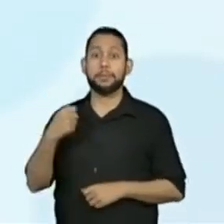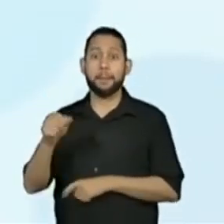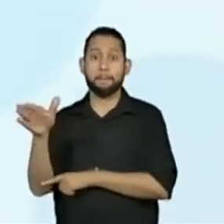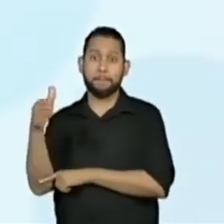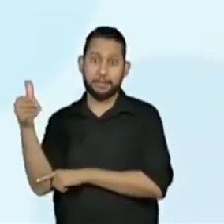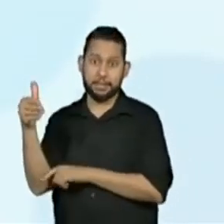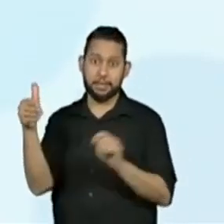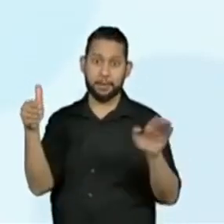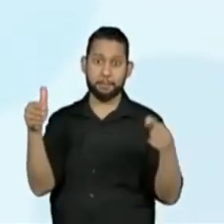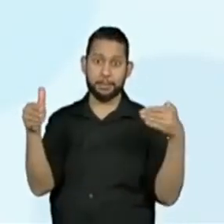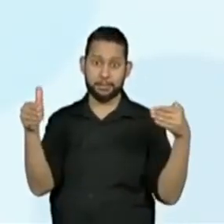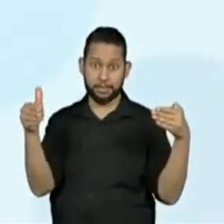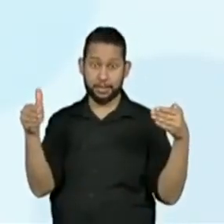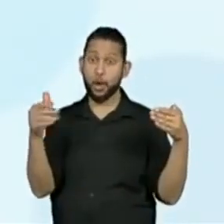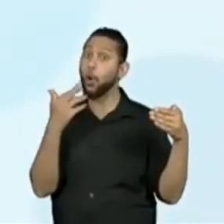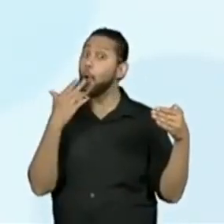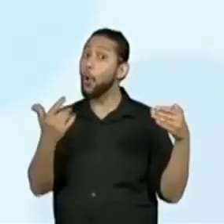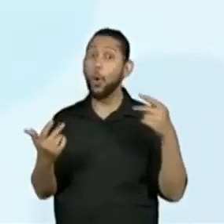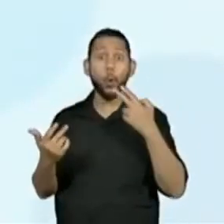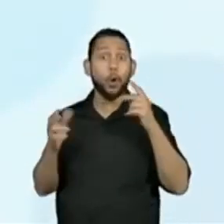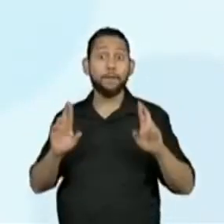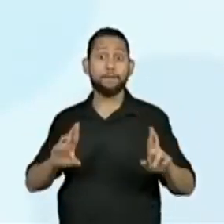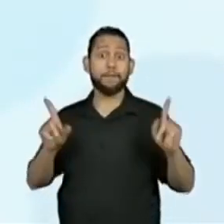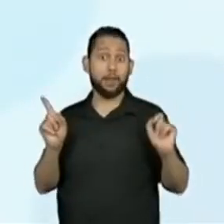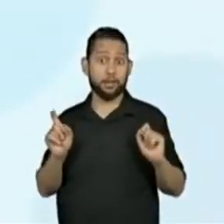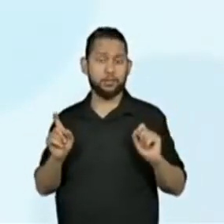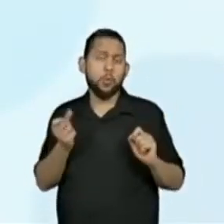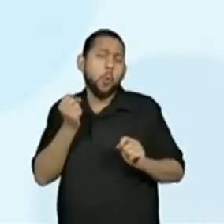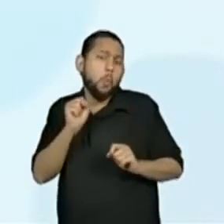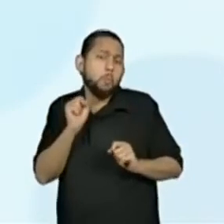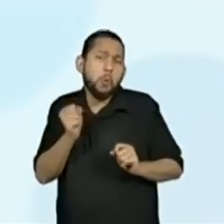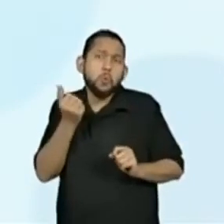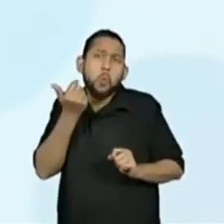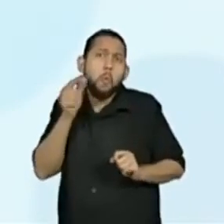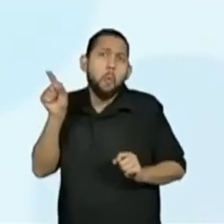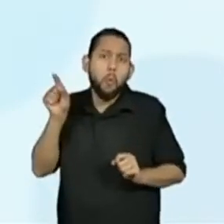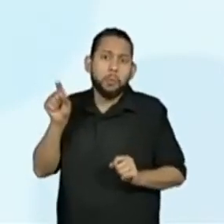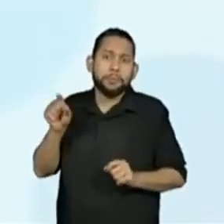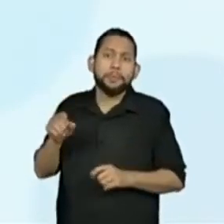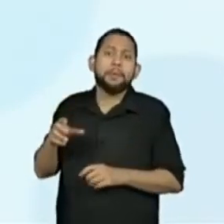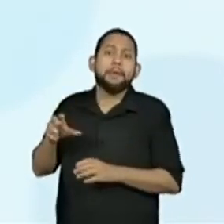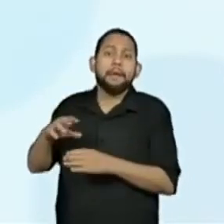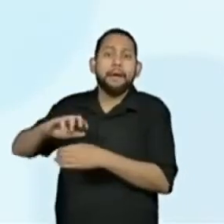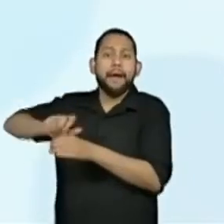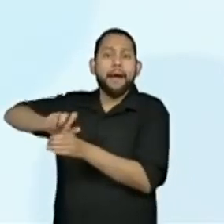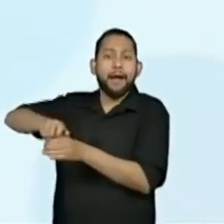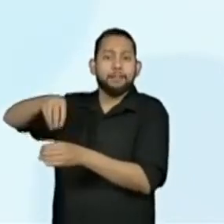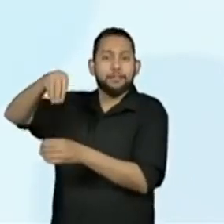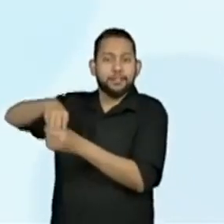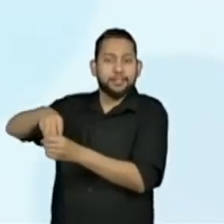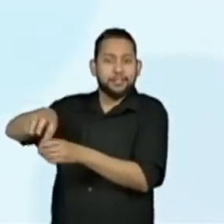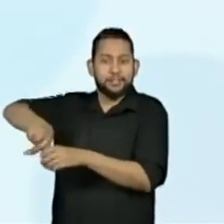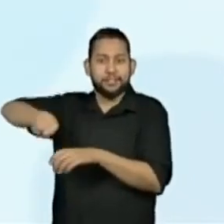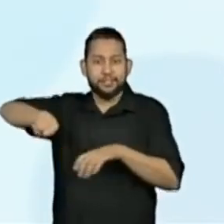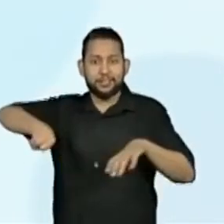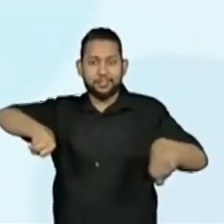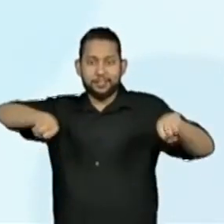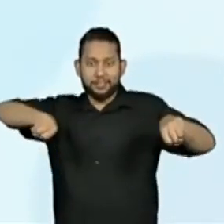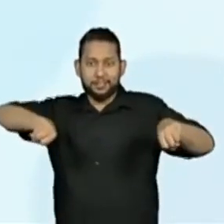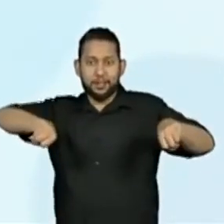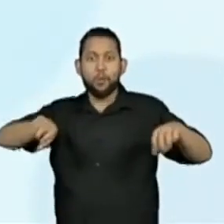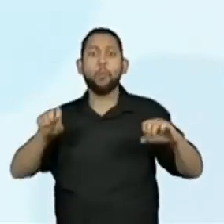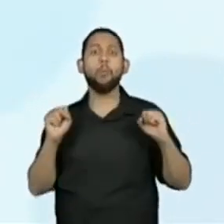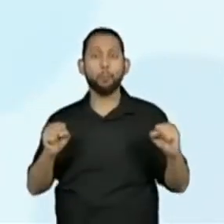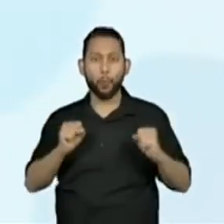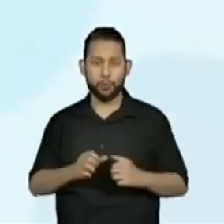Duas bandeiras de cores diferentes ou outros objetos como garrafas pet. Esta bandeirinha, gente, preste